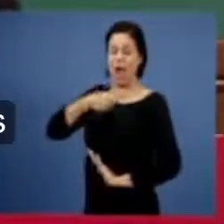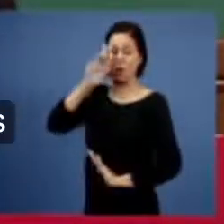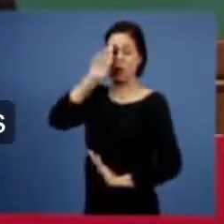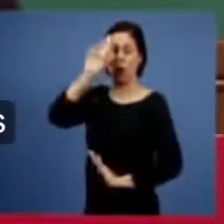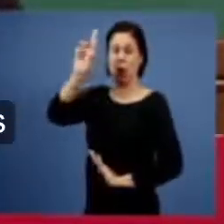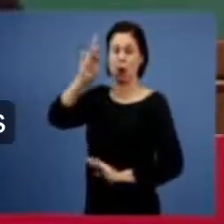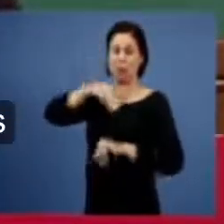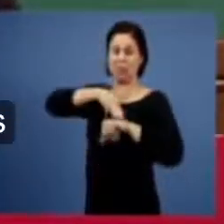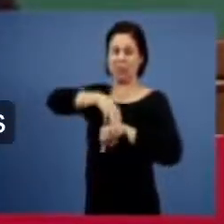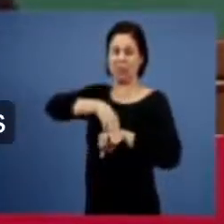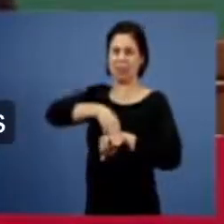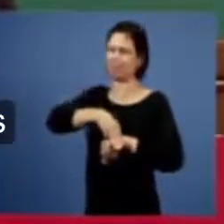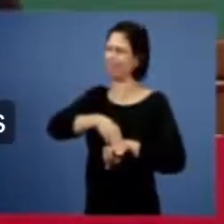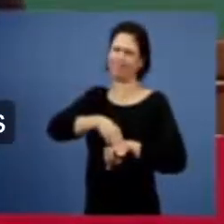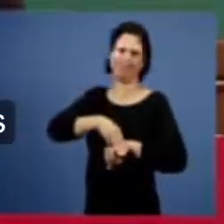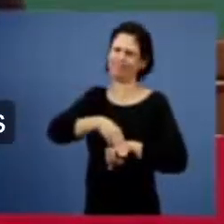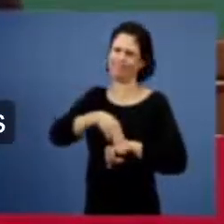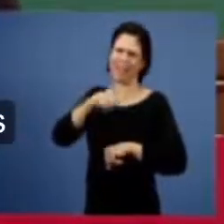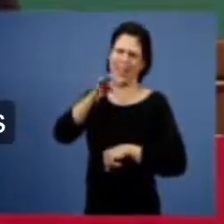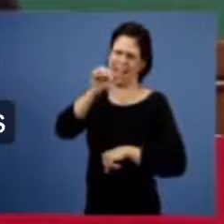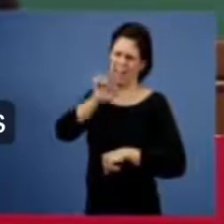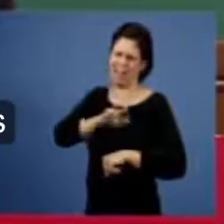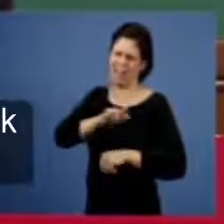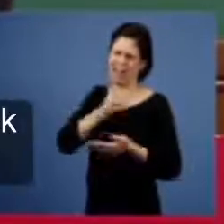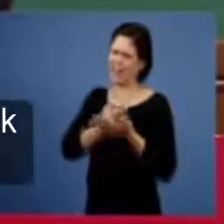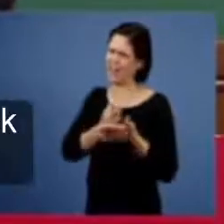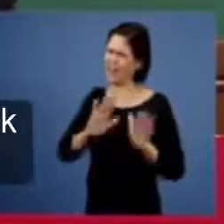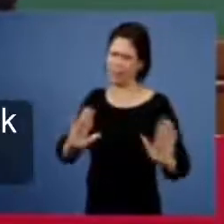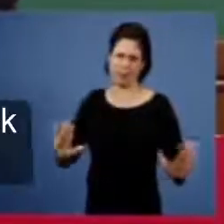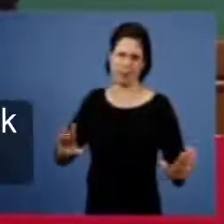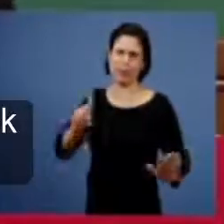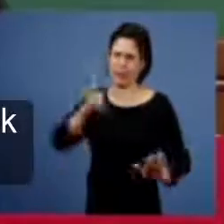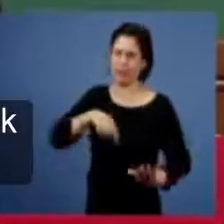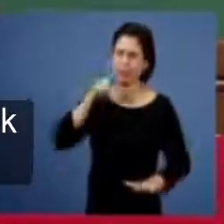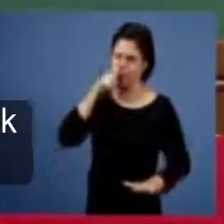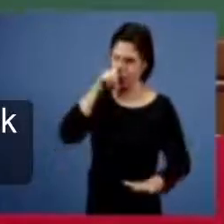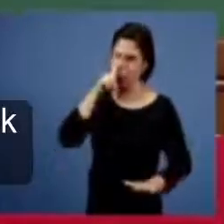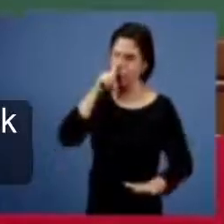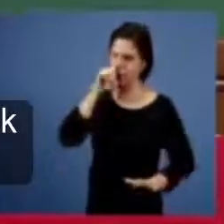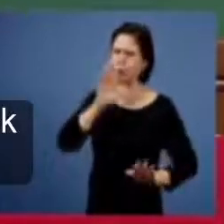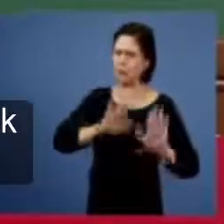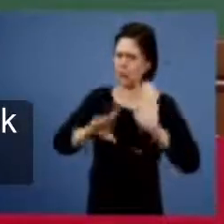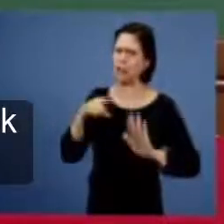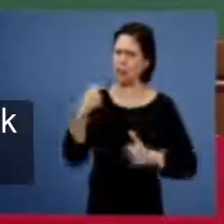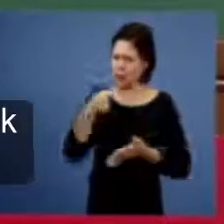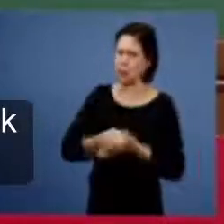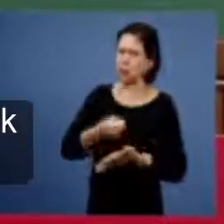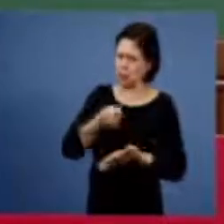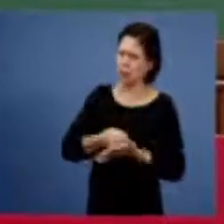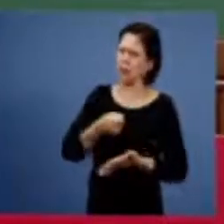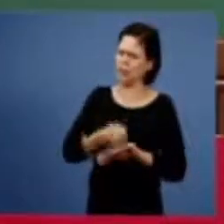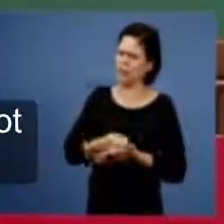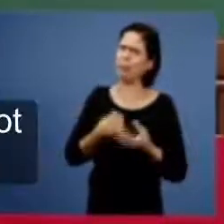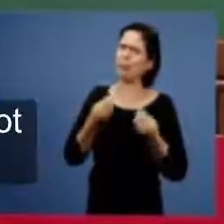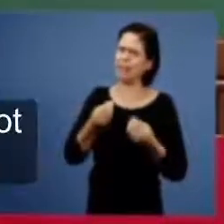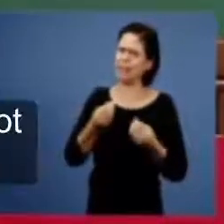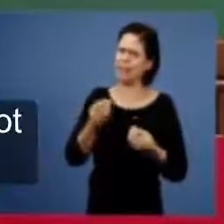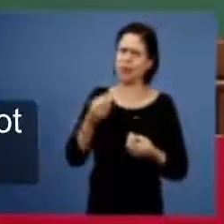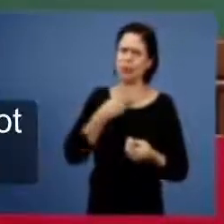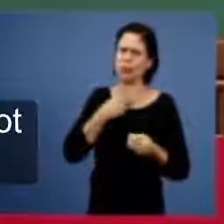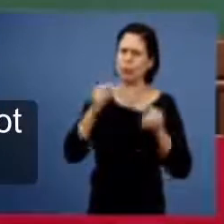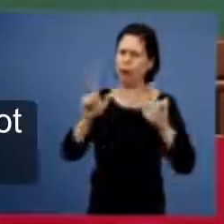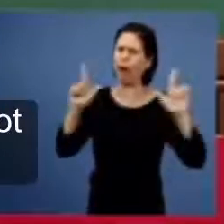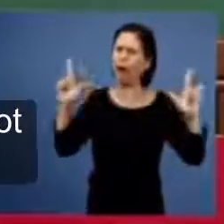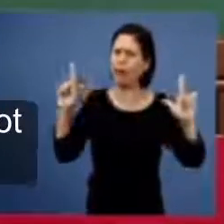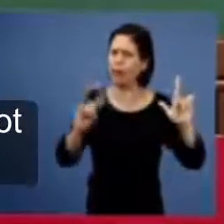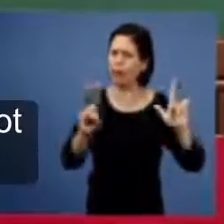dono isso é a fé acabou esse é o perigo e nossa luta hoje é essa olha aqui vai na